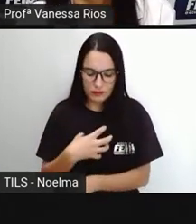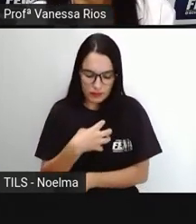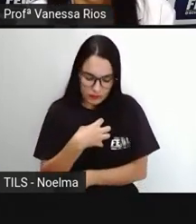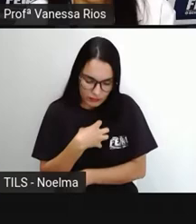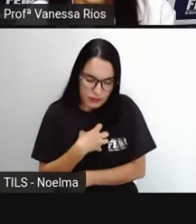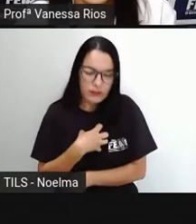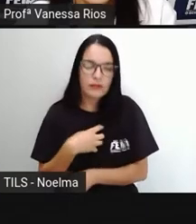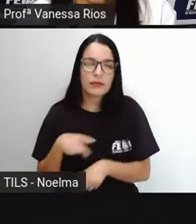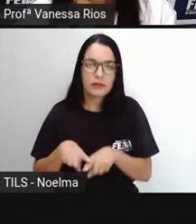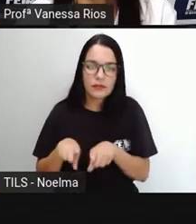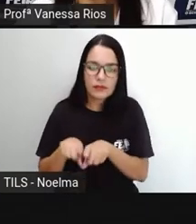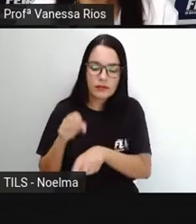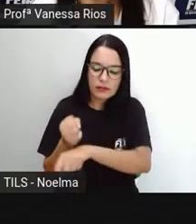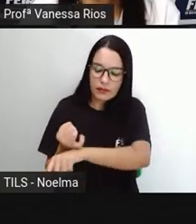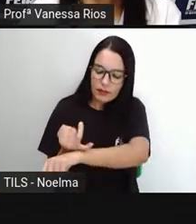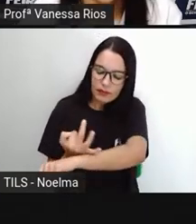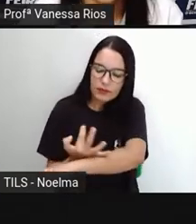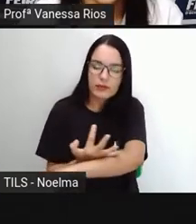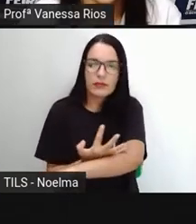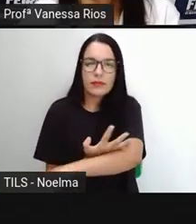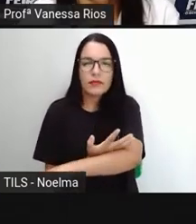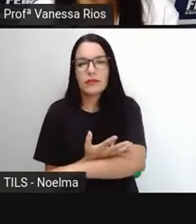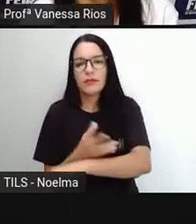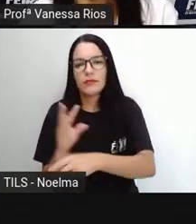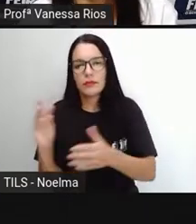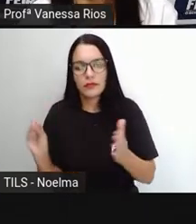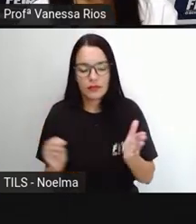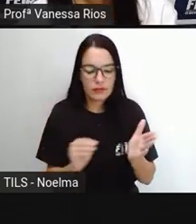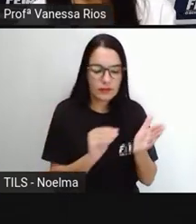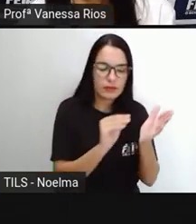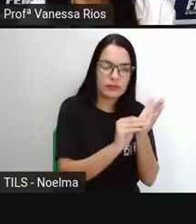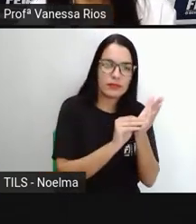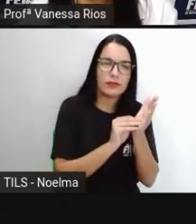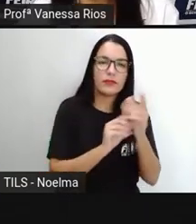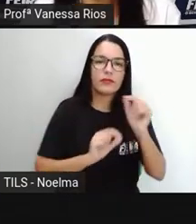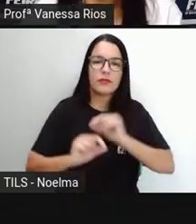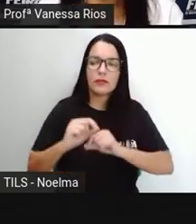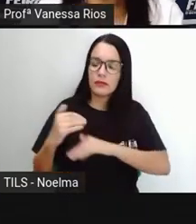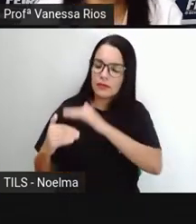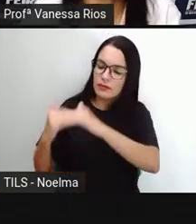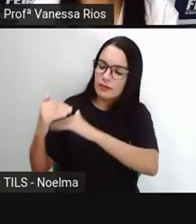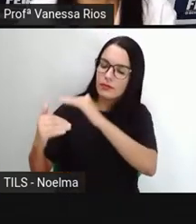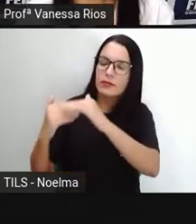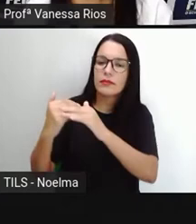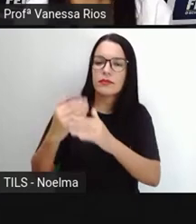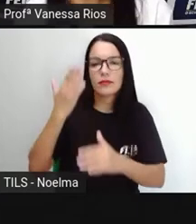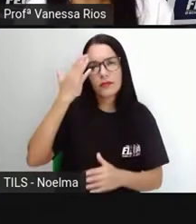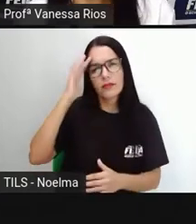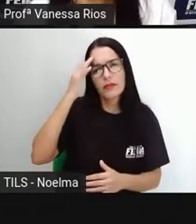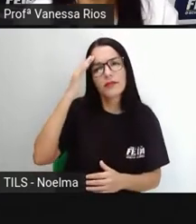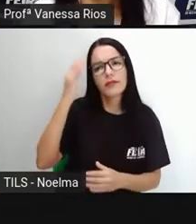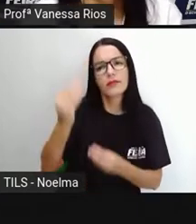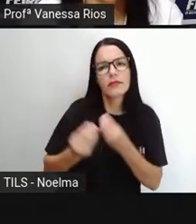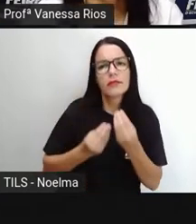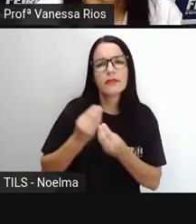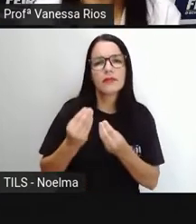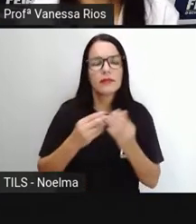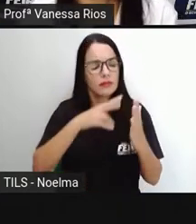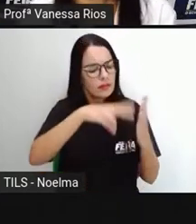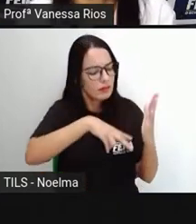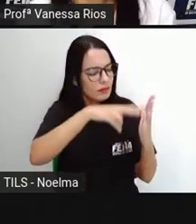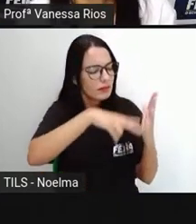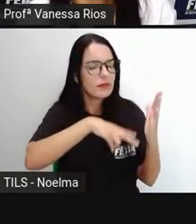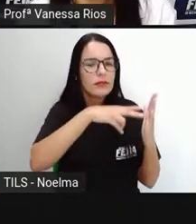e as nossas emoções, né? Sendo colocadas dentro desse processo para compreender as pinturas, para compreender os